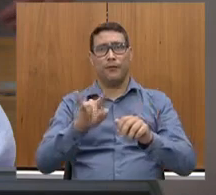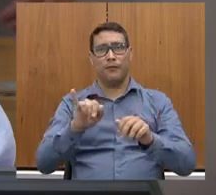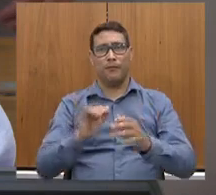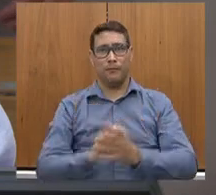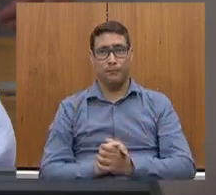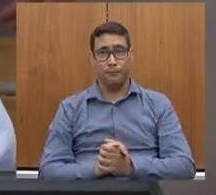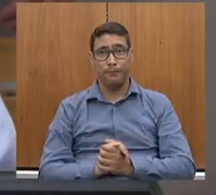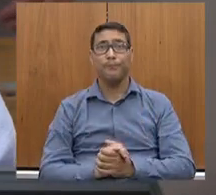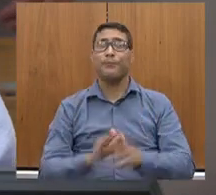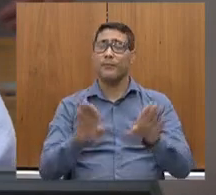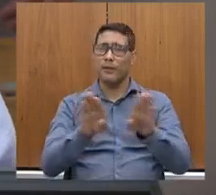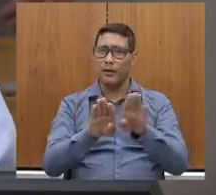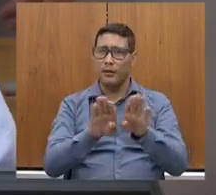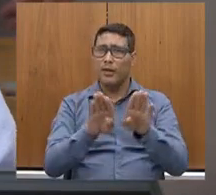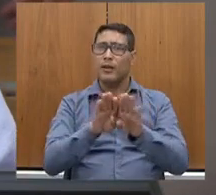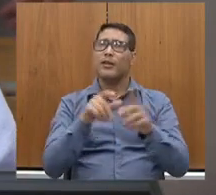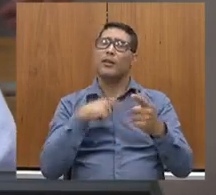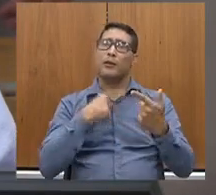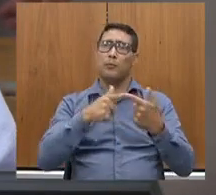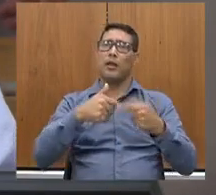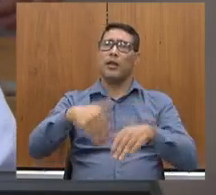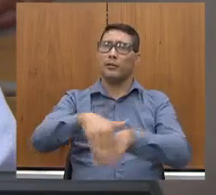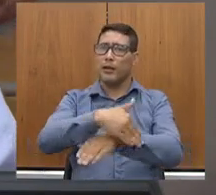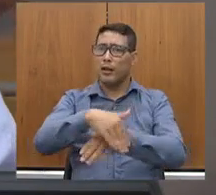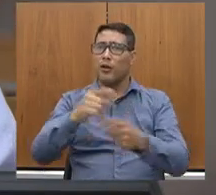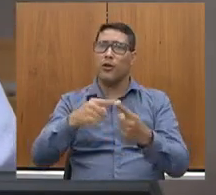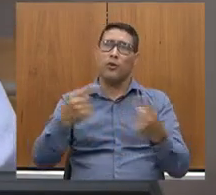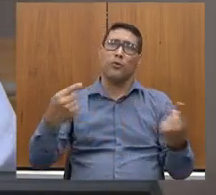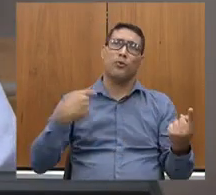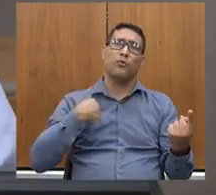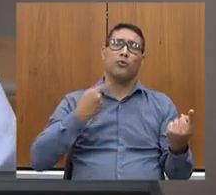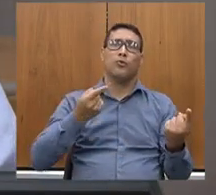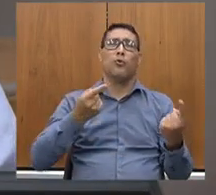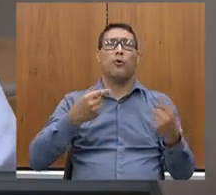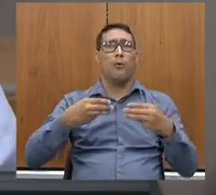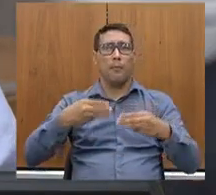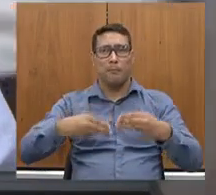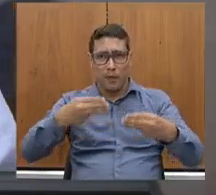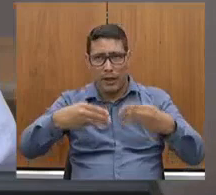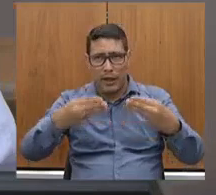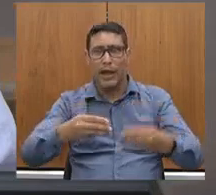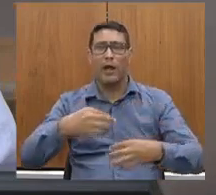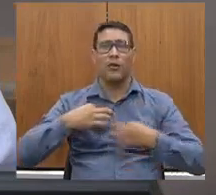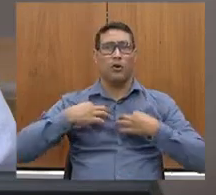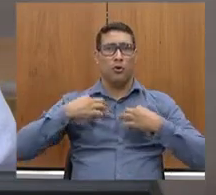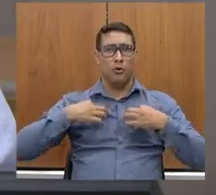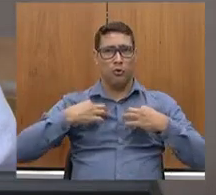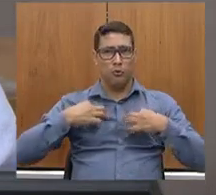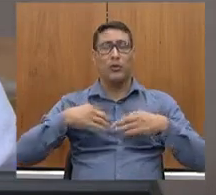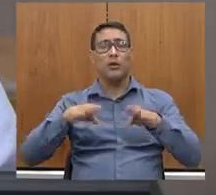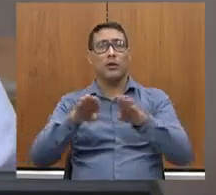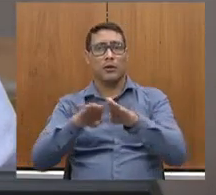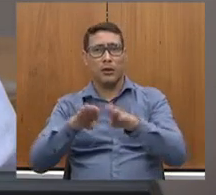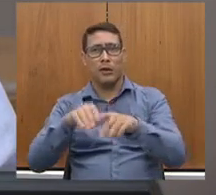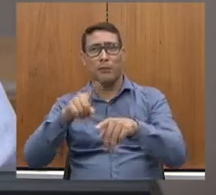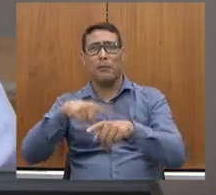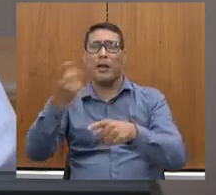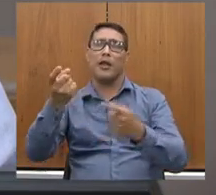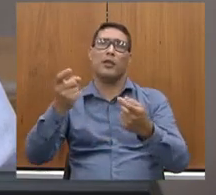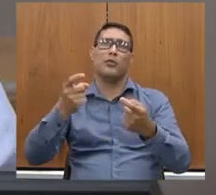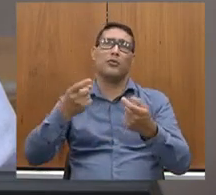do mercado têxtil e do turismo da região possa ser ainda mais valorizada